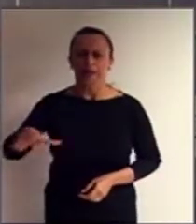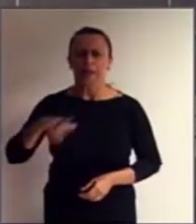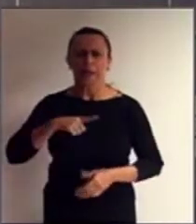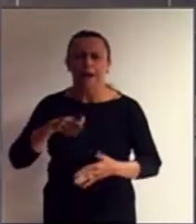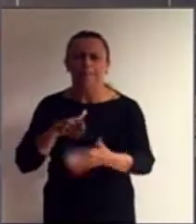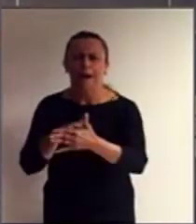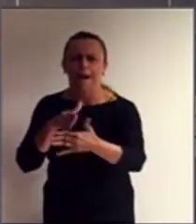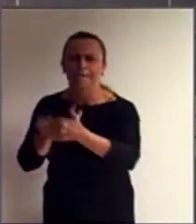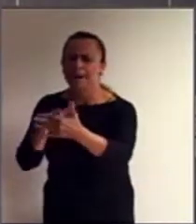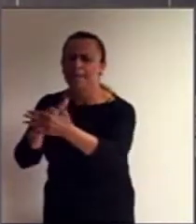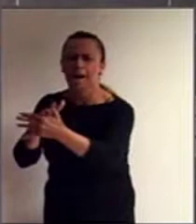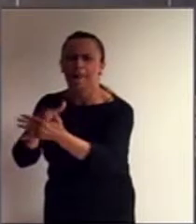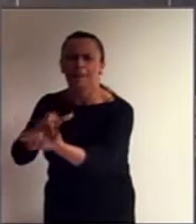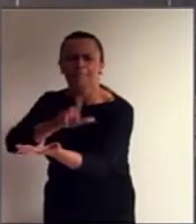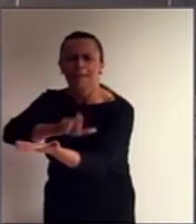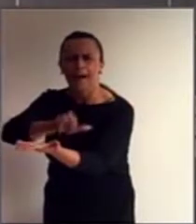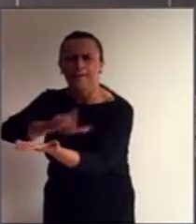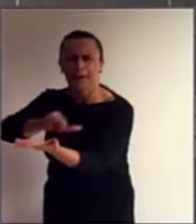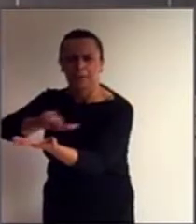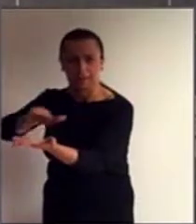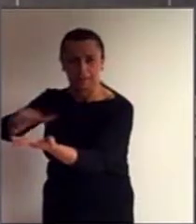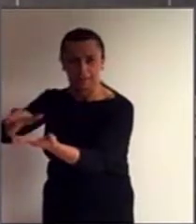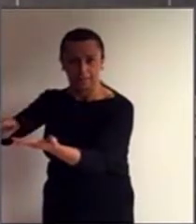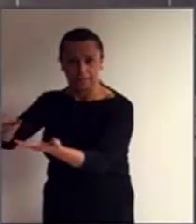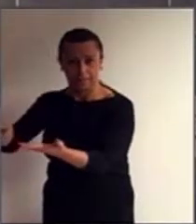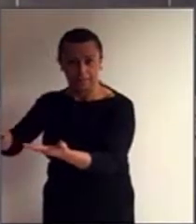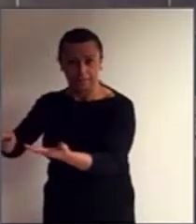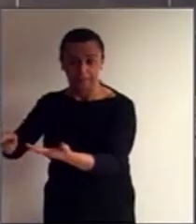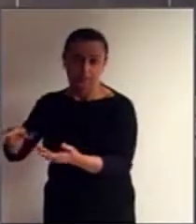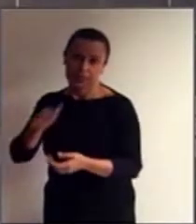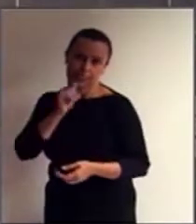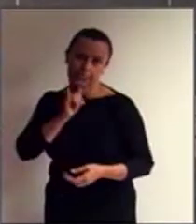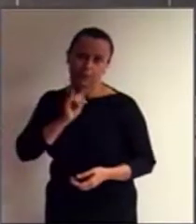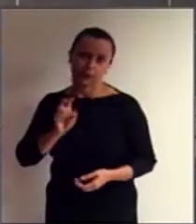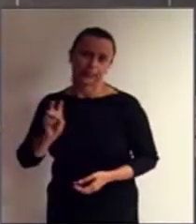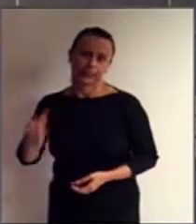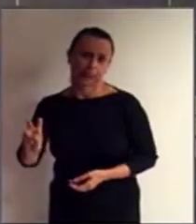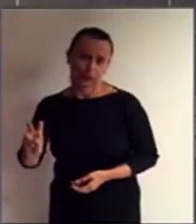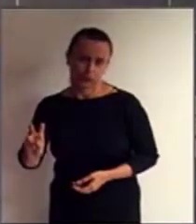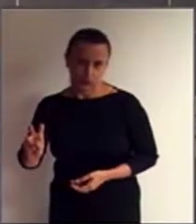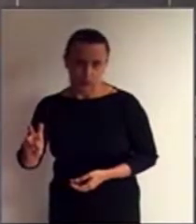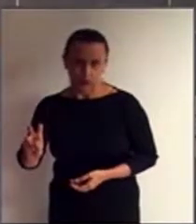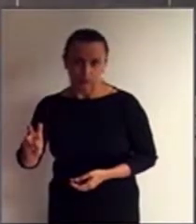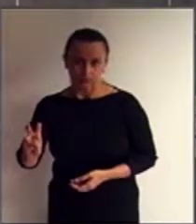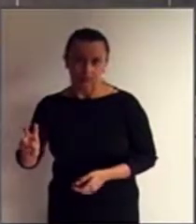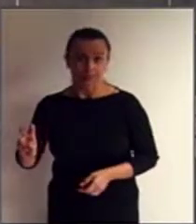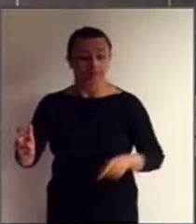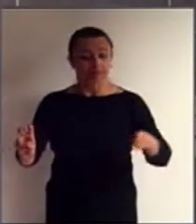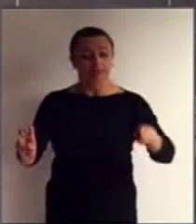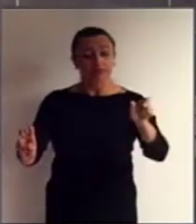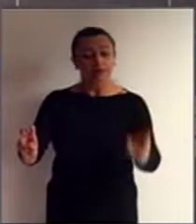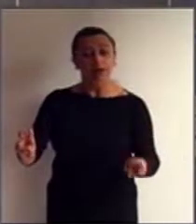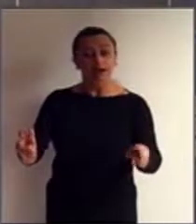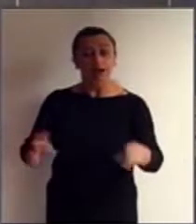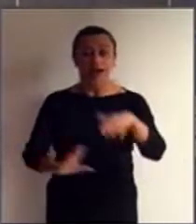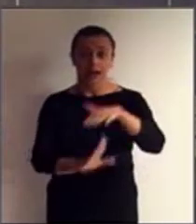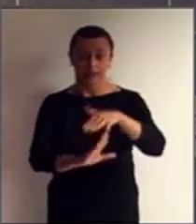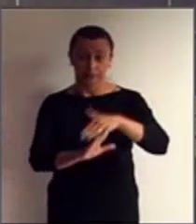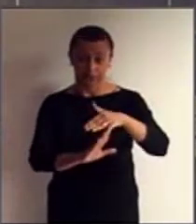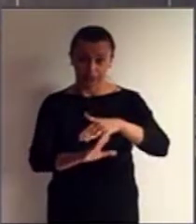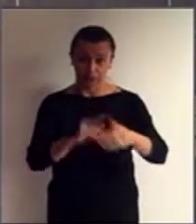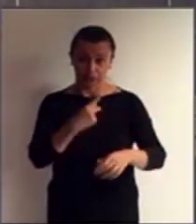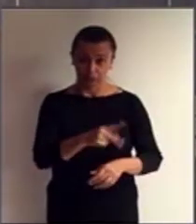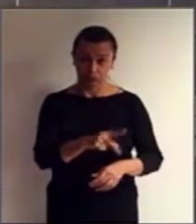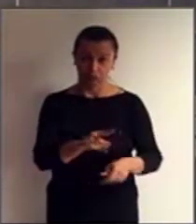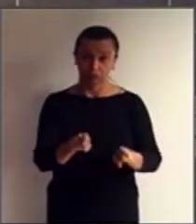obstáculos e que for atribuído, por exemplo, cinco, e a limitação funcional desta pessoa